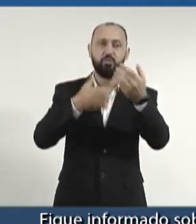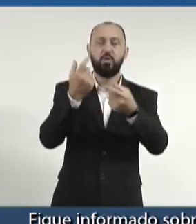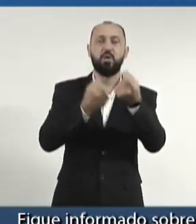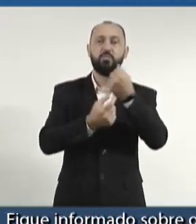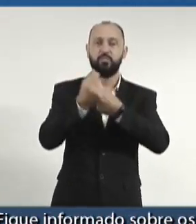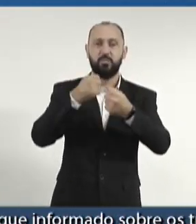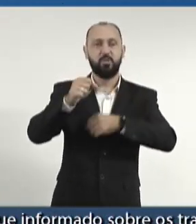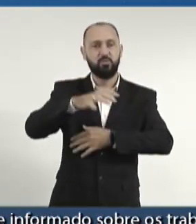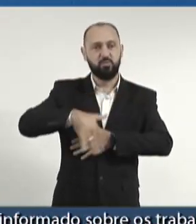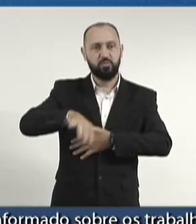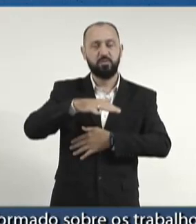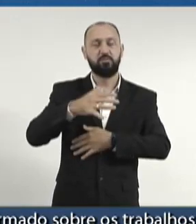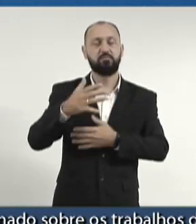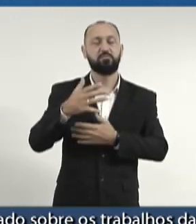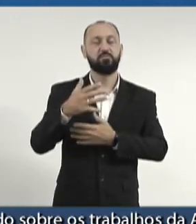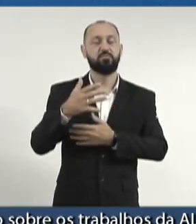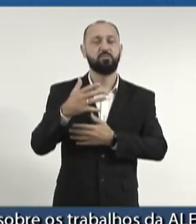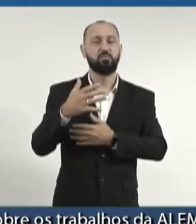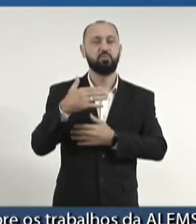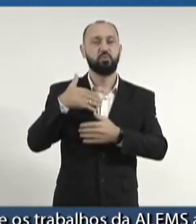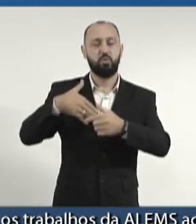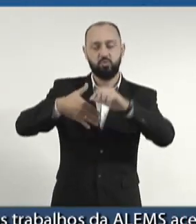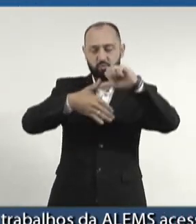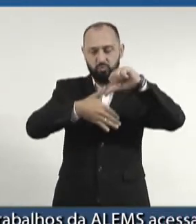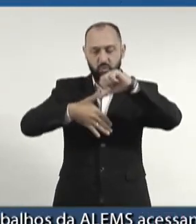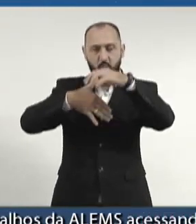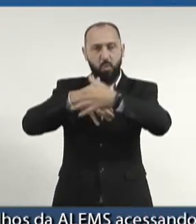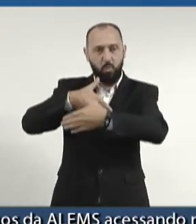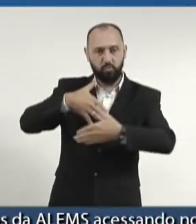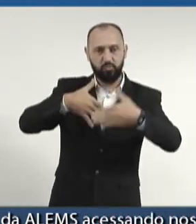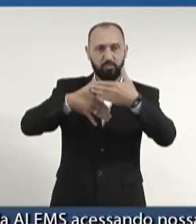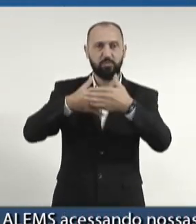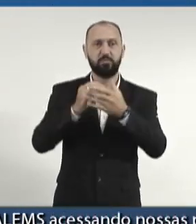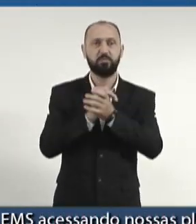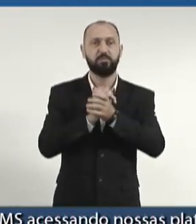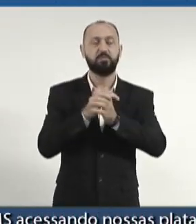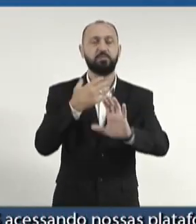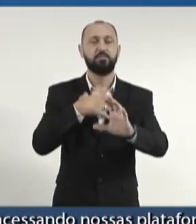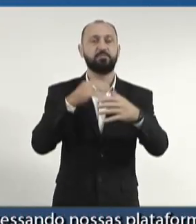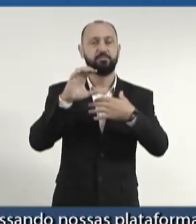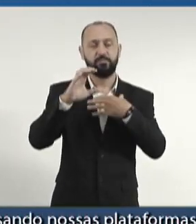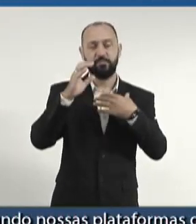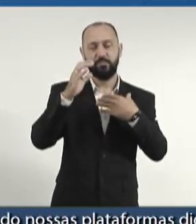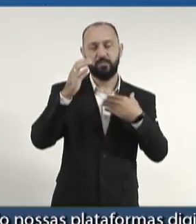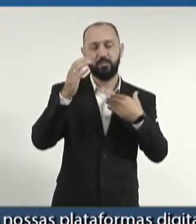econômico e social do nosso continente. Portanto, sensibilizado,